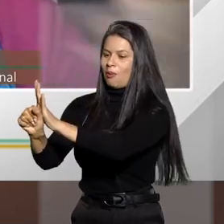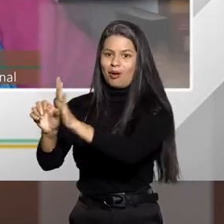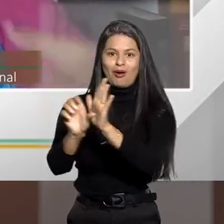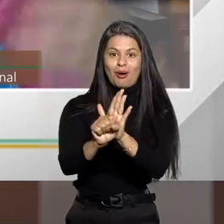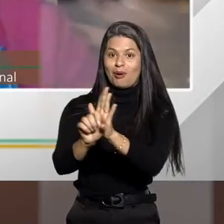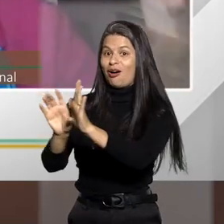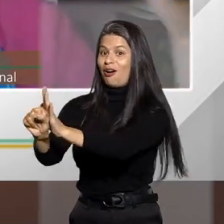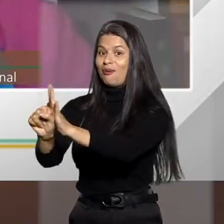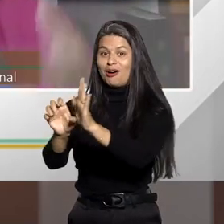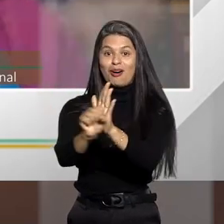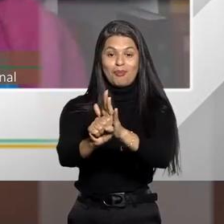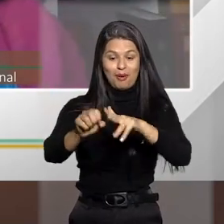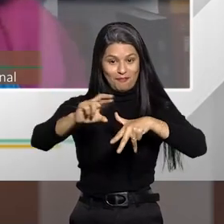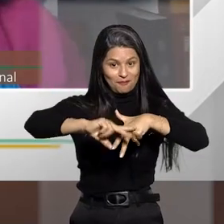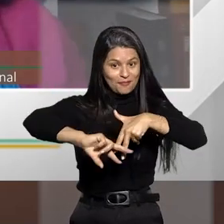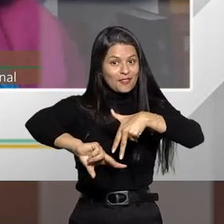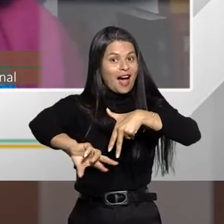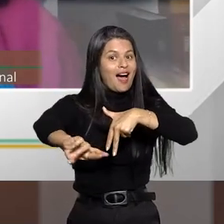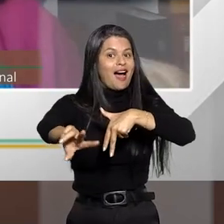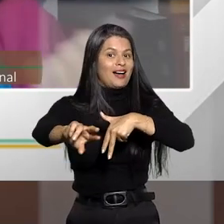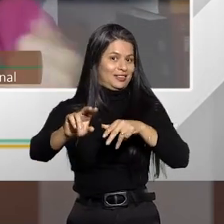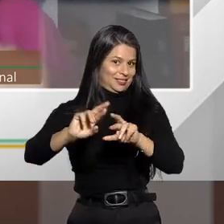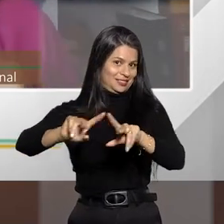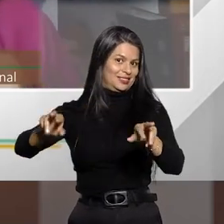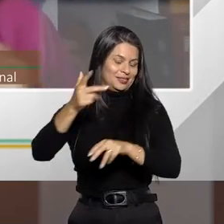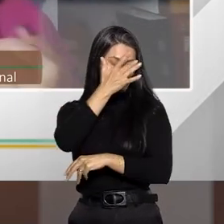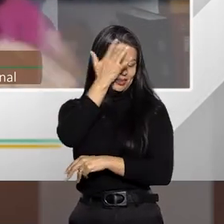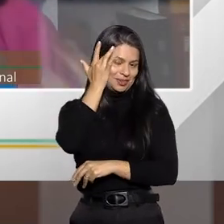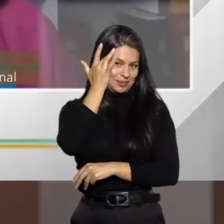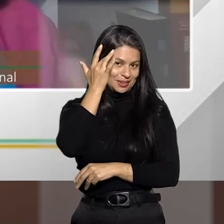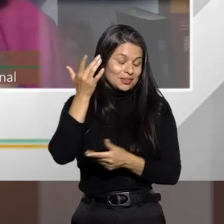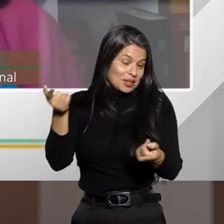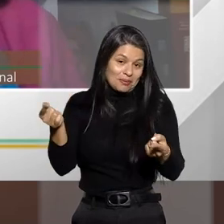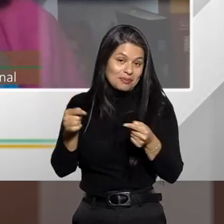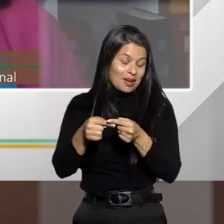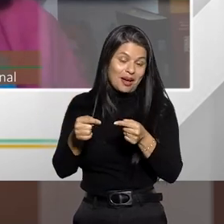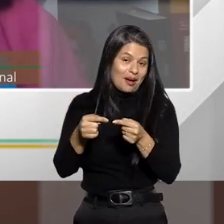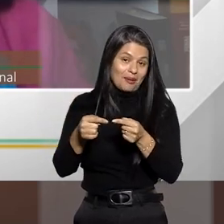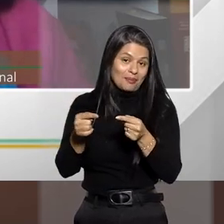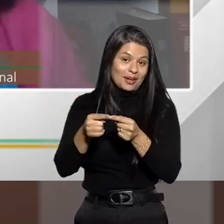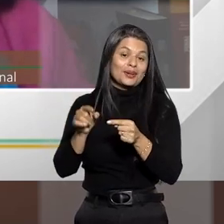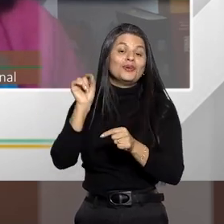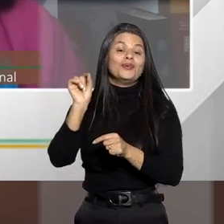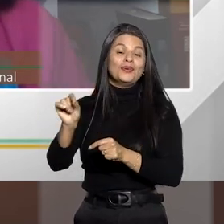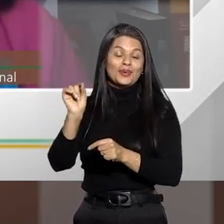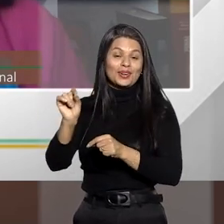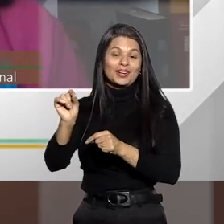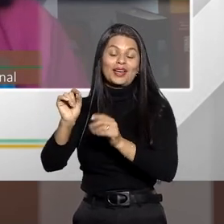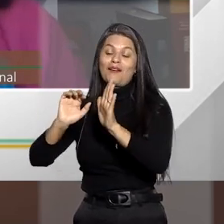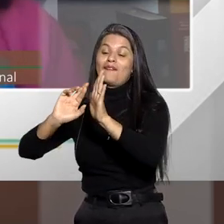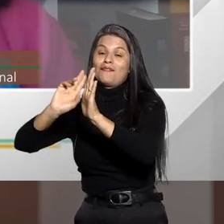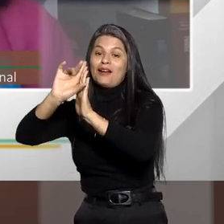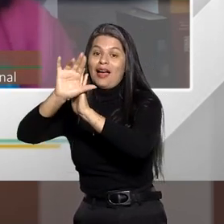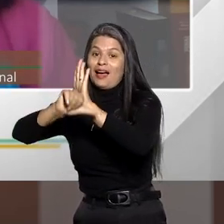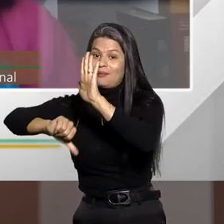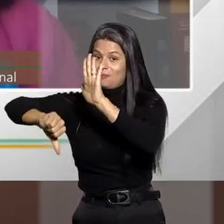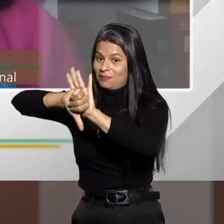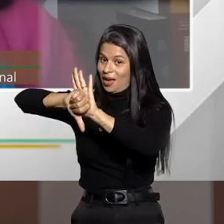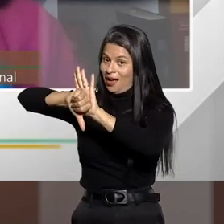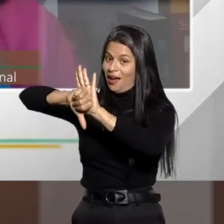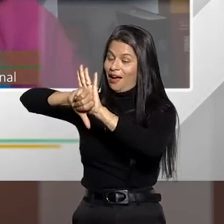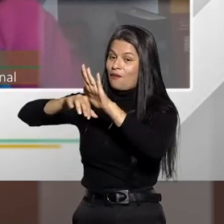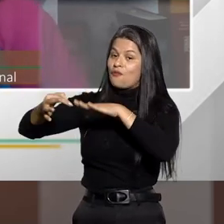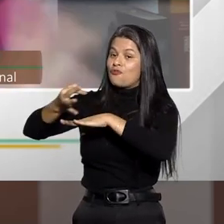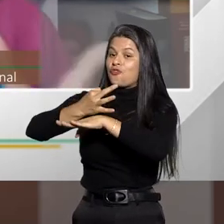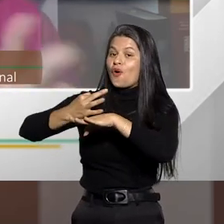o patrimônio dessas várias pessoas. Então, numa situação como essa, o que você tem é um concurso formal imperfeito,